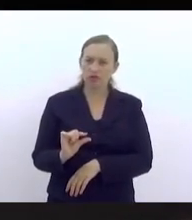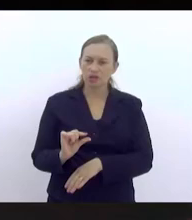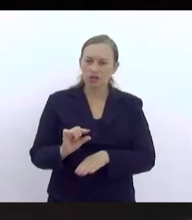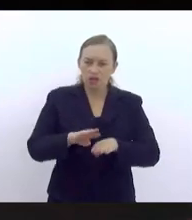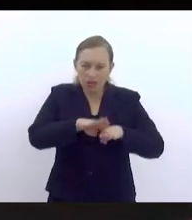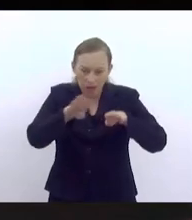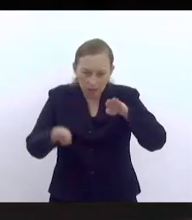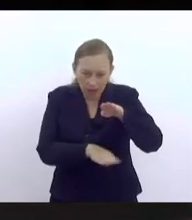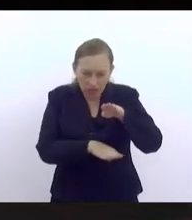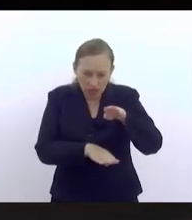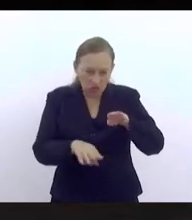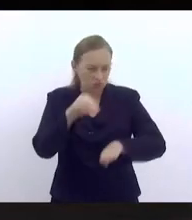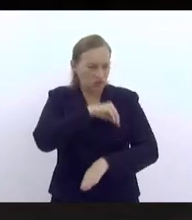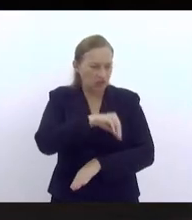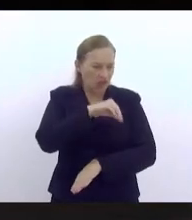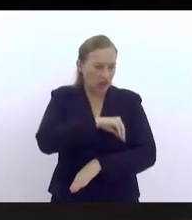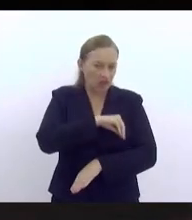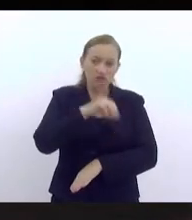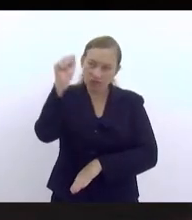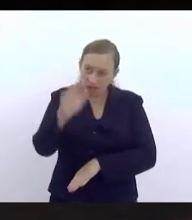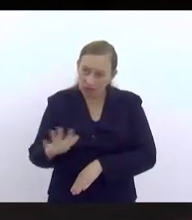E como que a gente fala